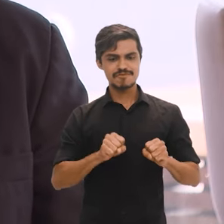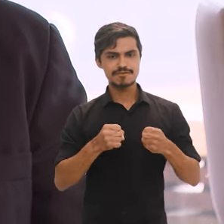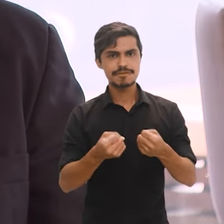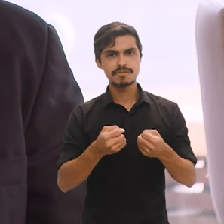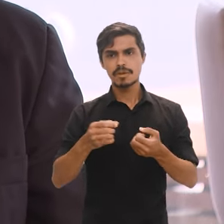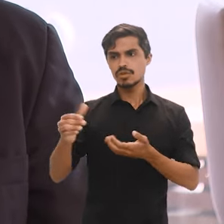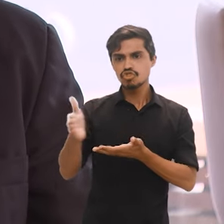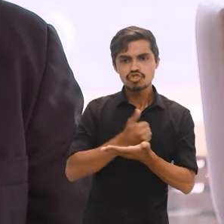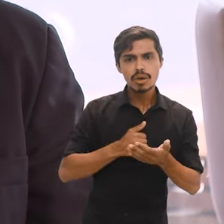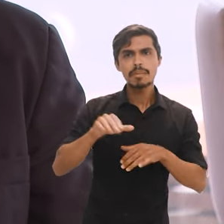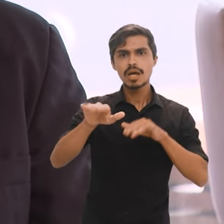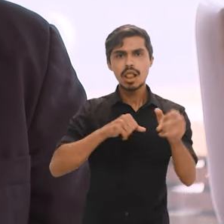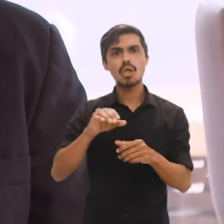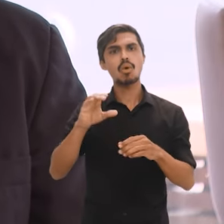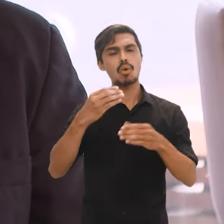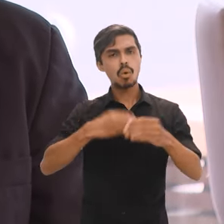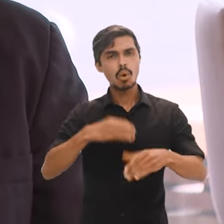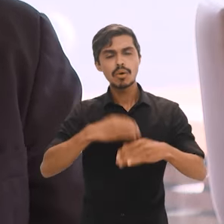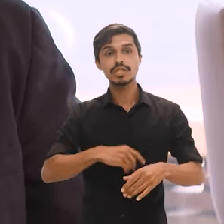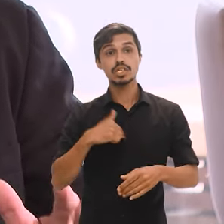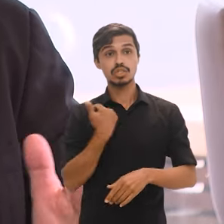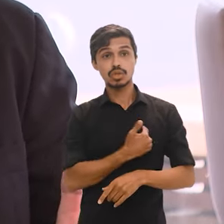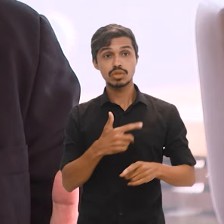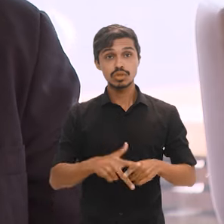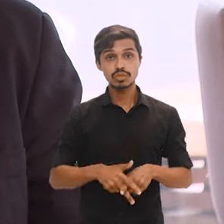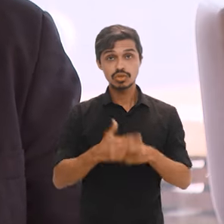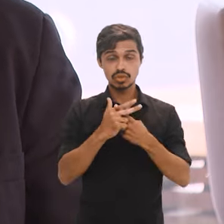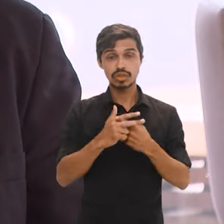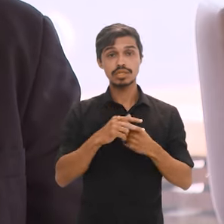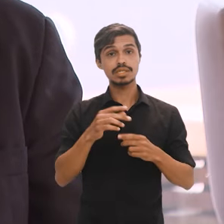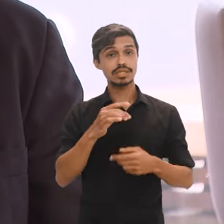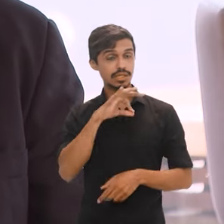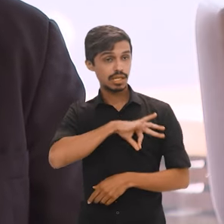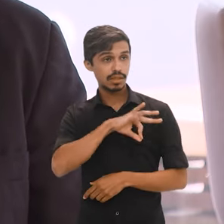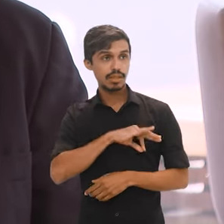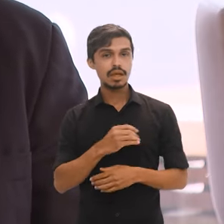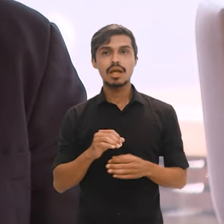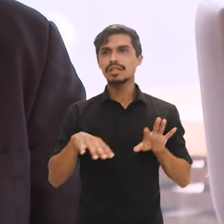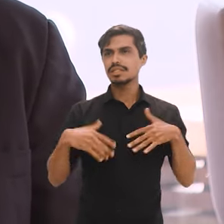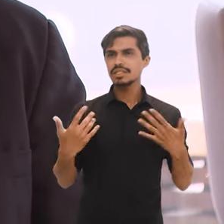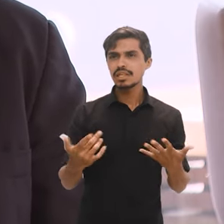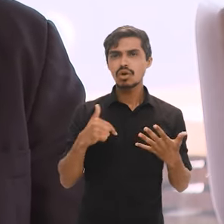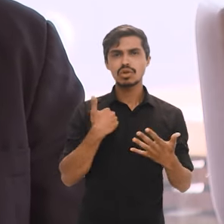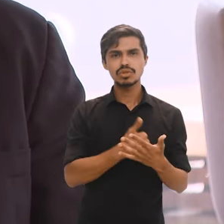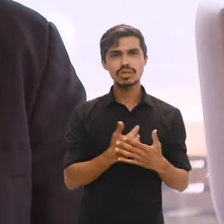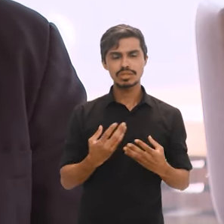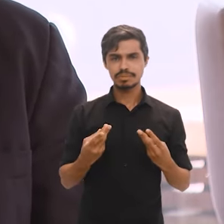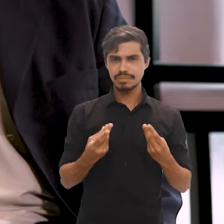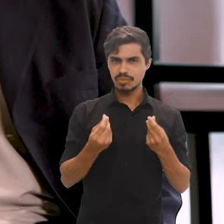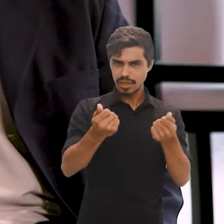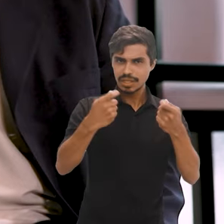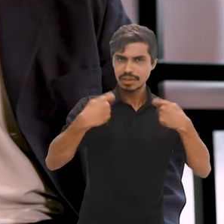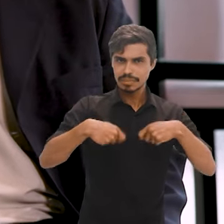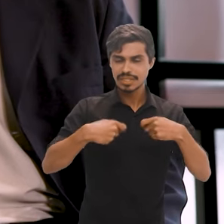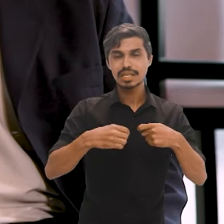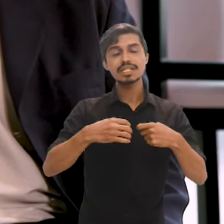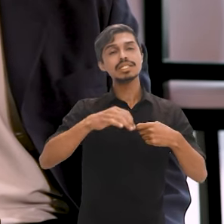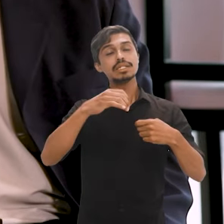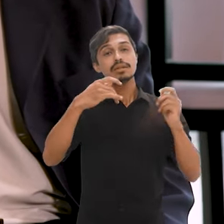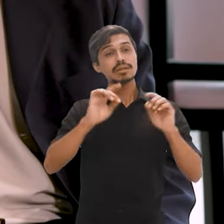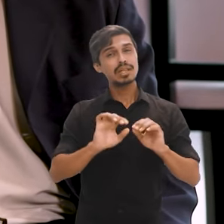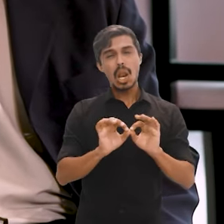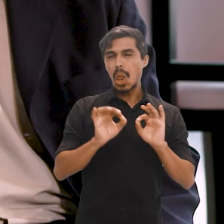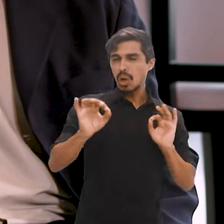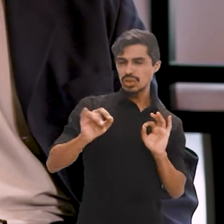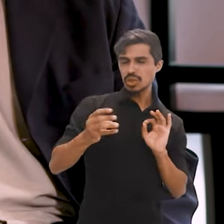já estabelecendo um reajuste salarial, estamos longe do adequado, mas é um bom começo, e, ao mesmo tempo, também, o